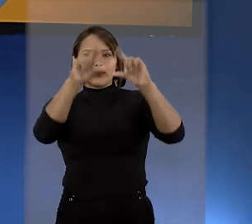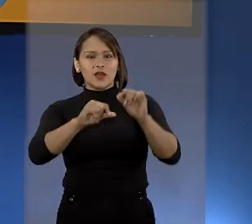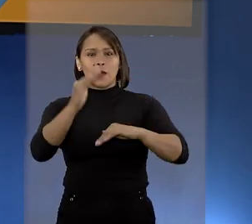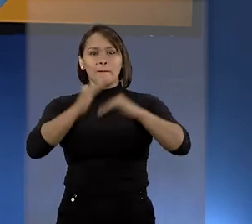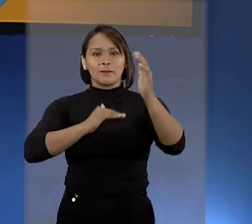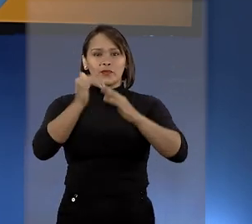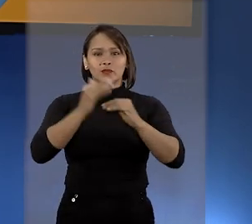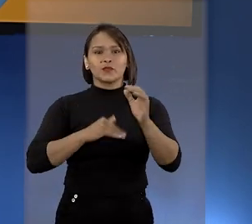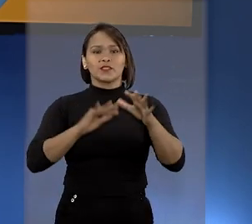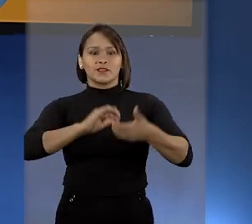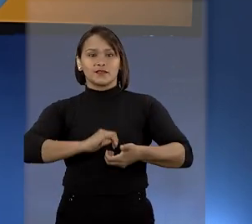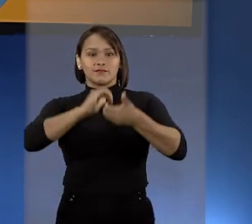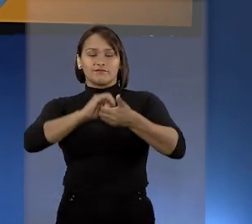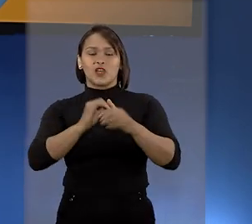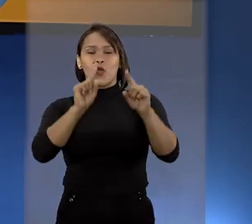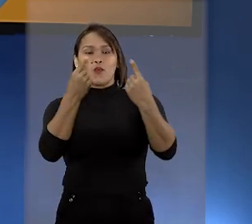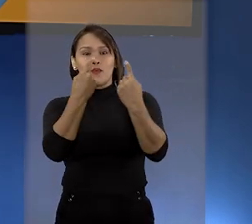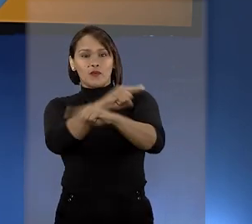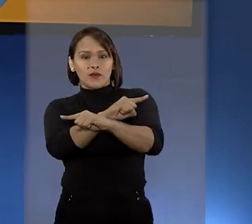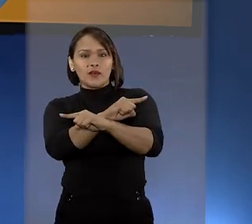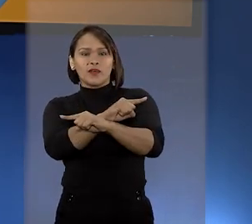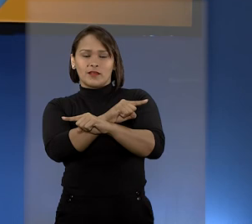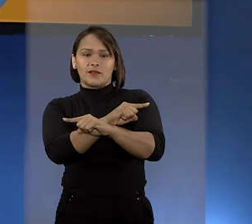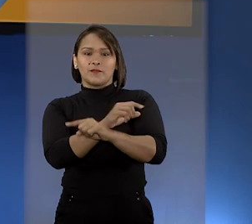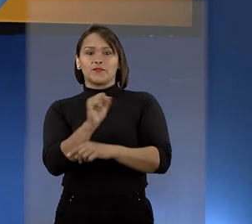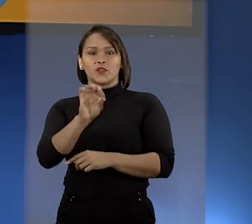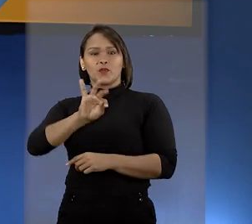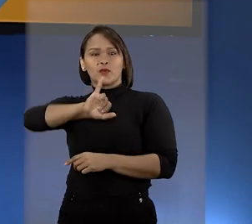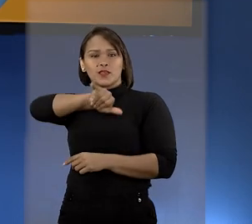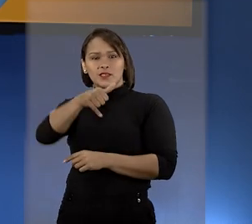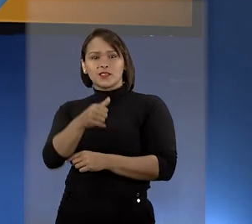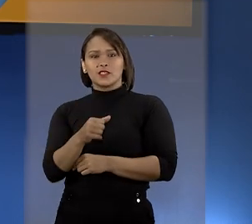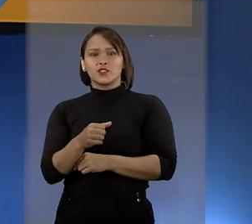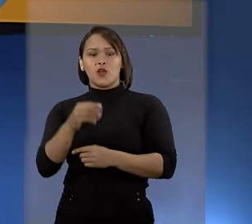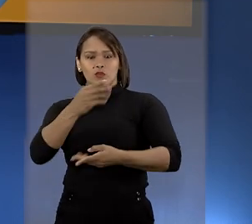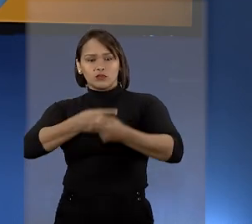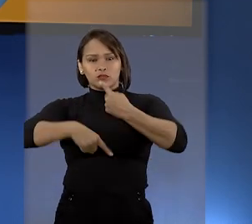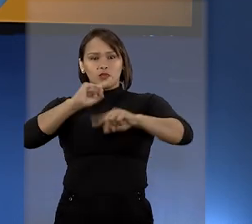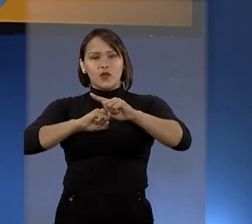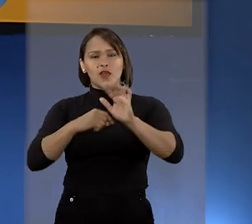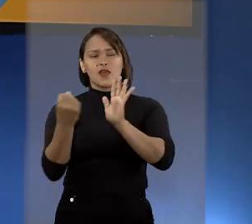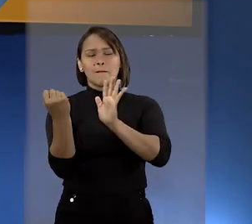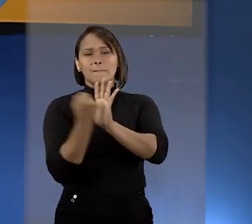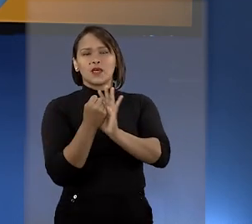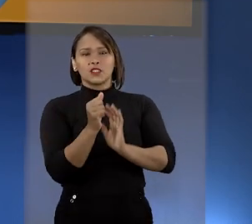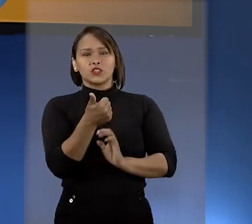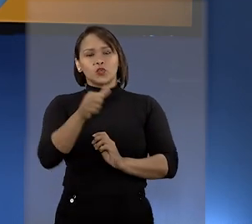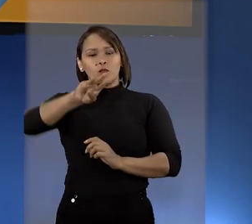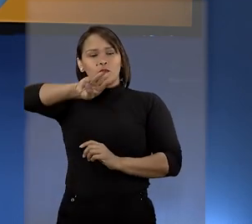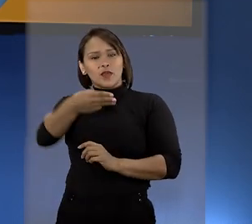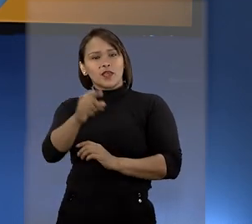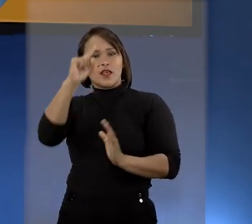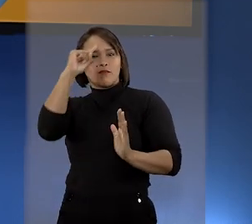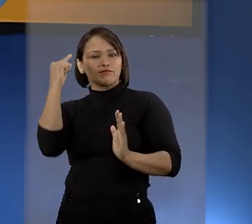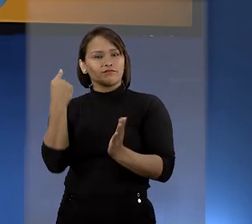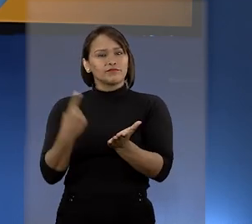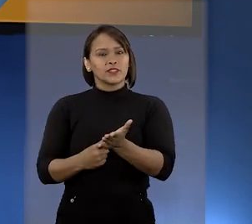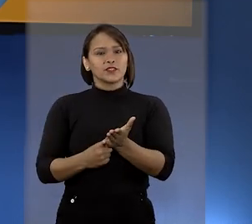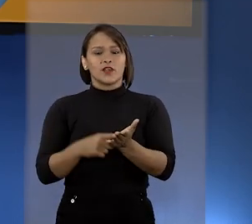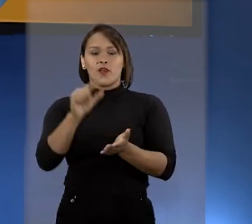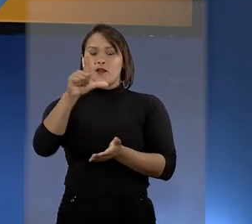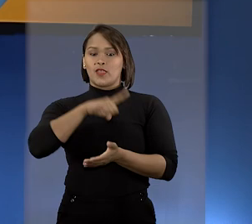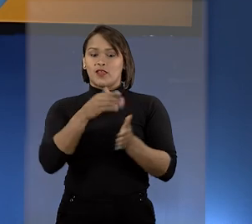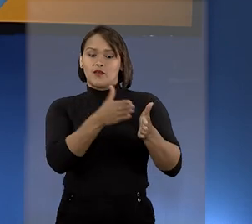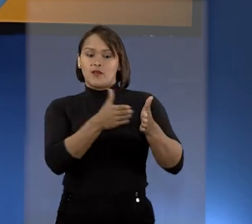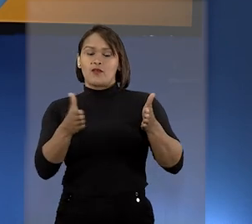reduziu a produtividade da corte. Pelo contrário, o STJ ultrapassou a marca de um milhão de decisões